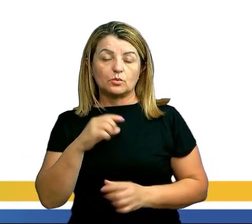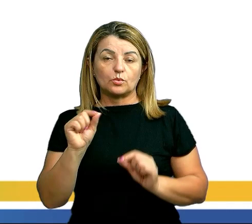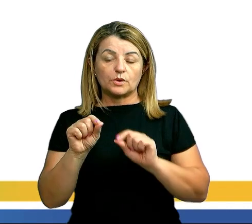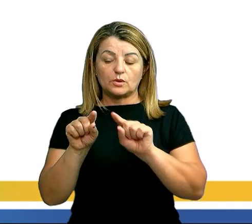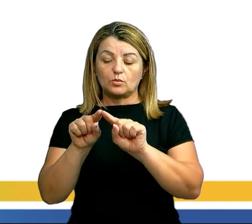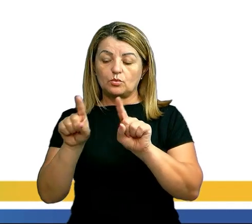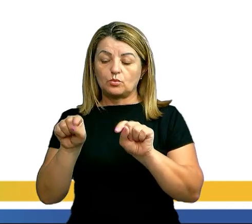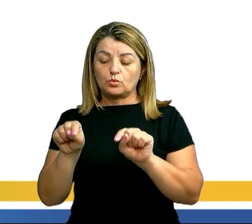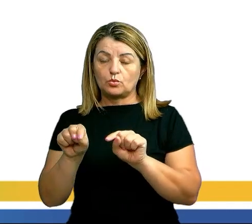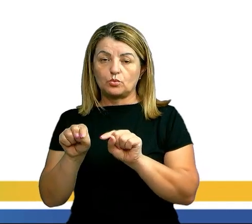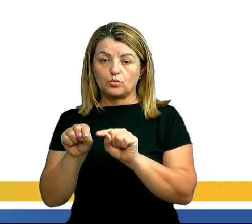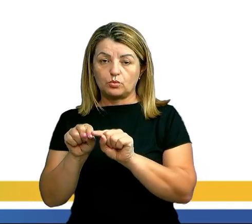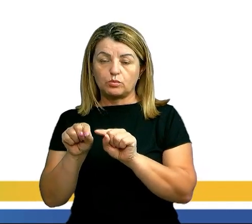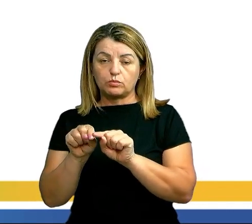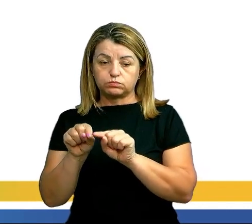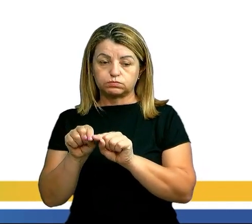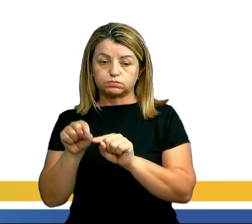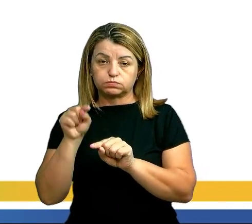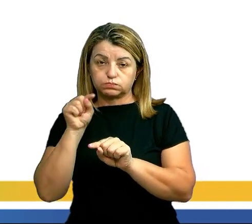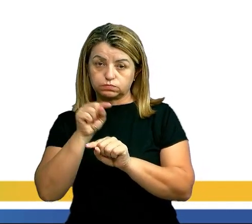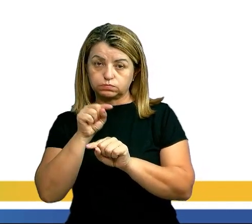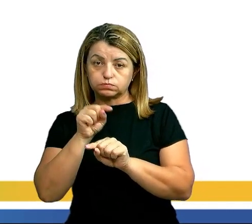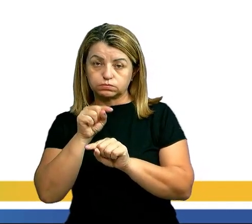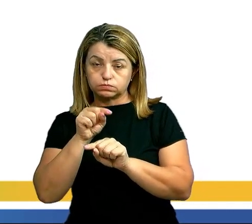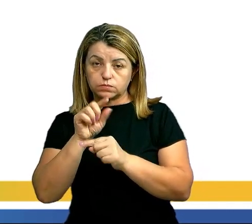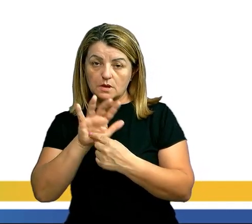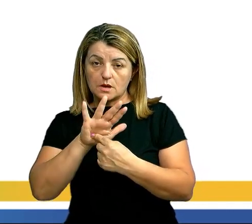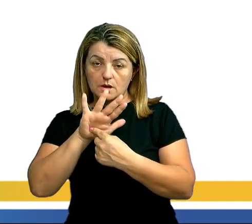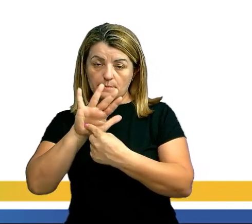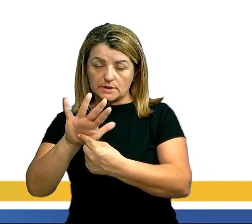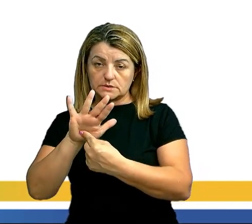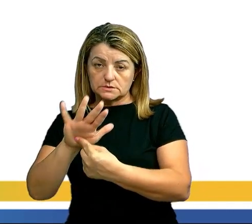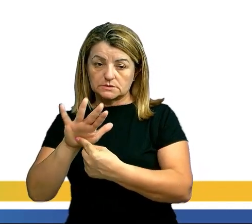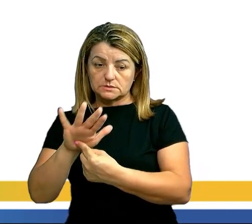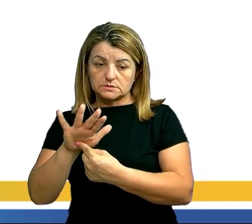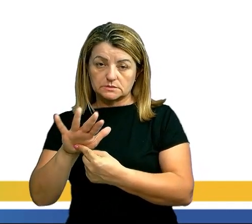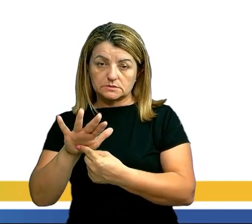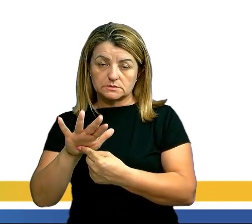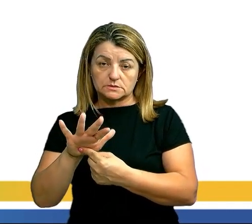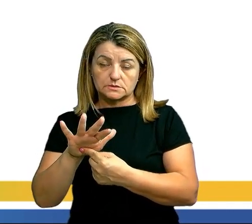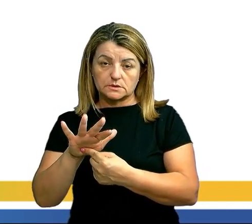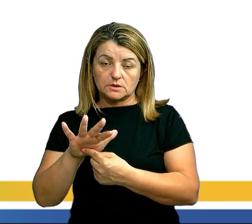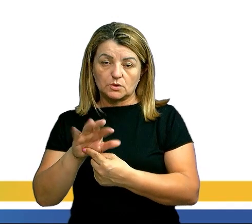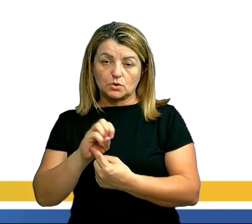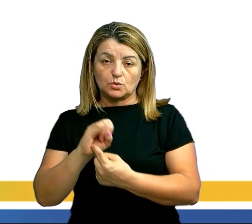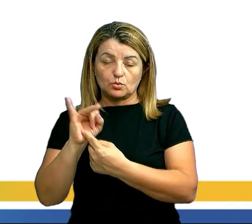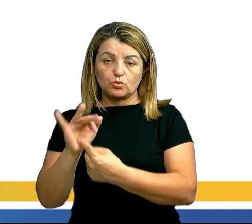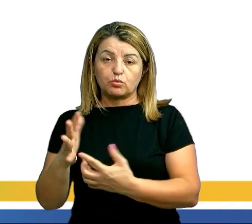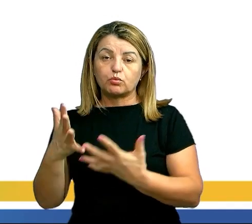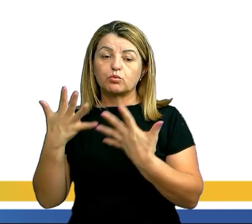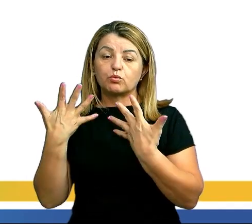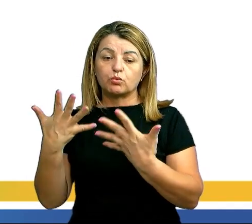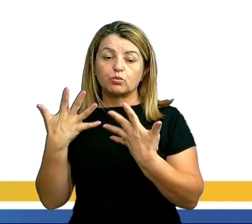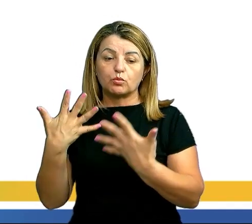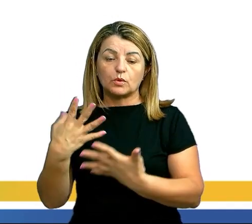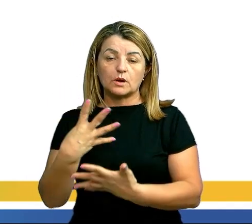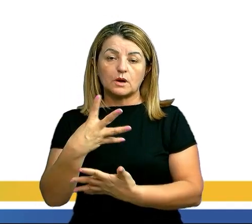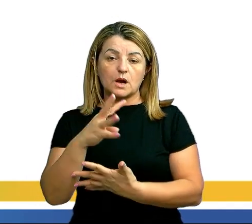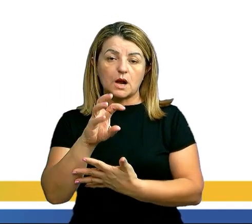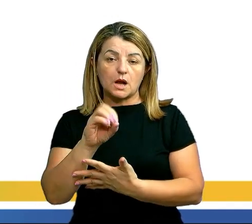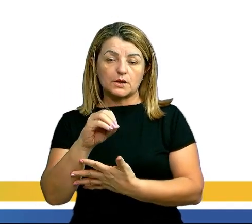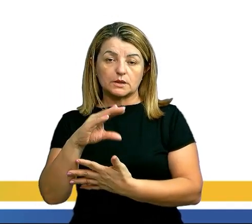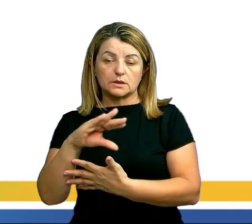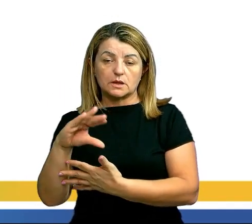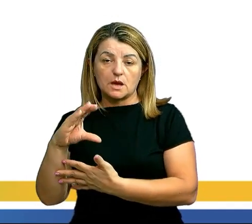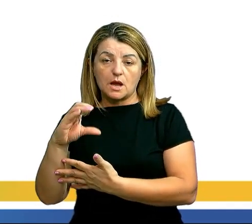determinado material. Esse cubo, ele apresenta uma certa quantidade de calor, que é 40 calorias,